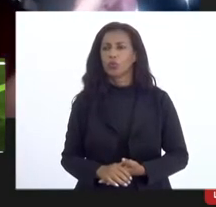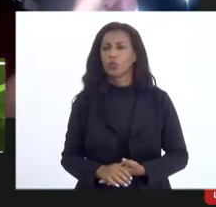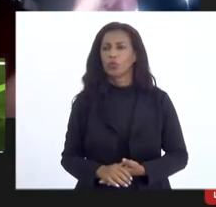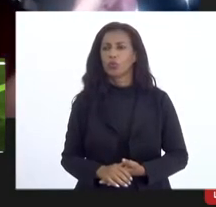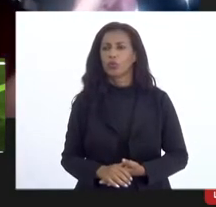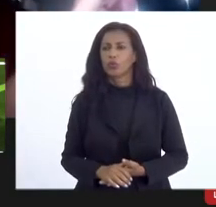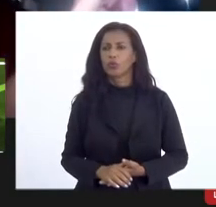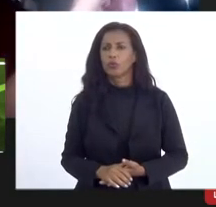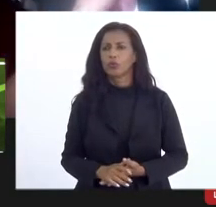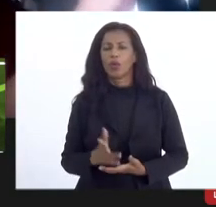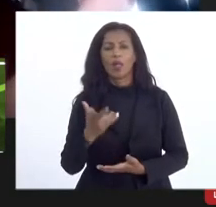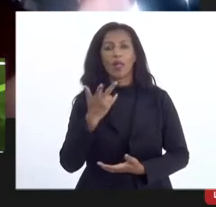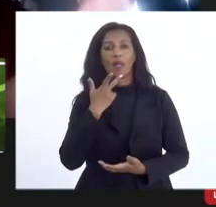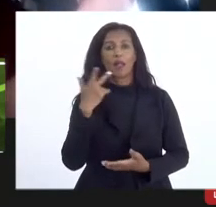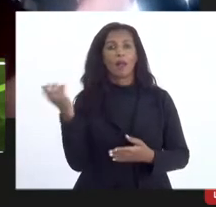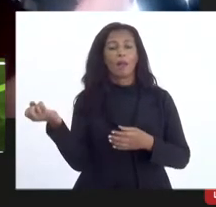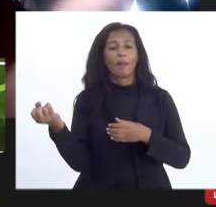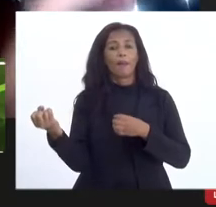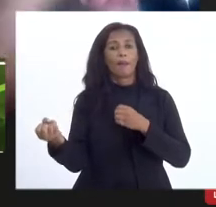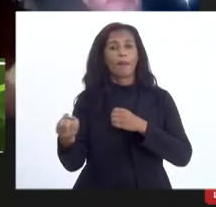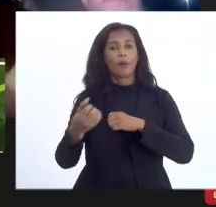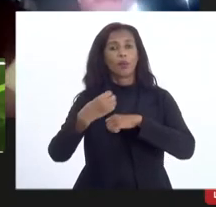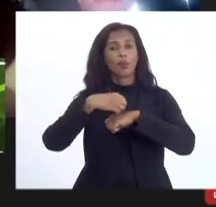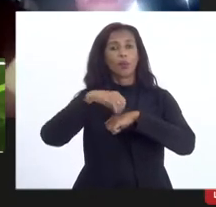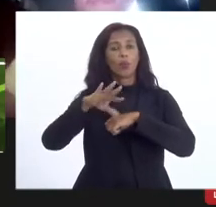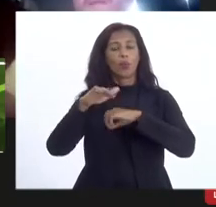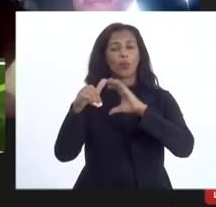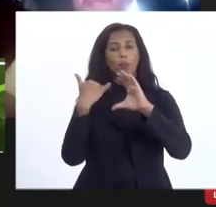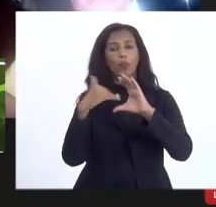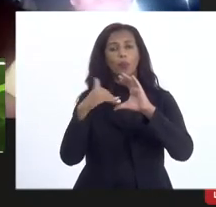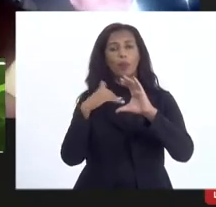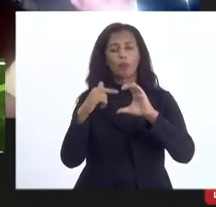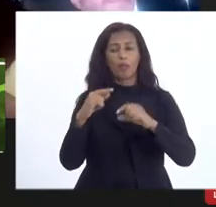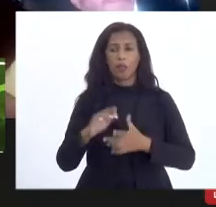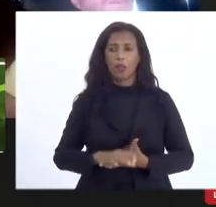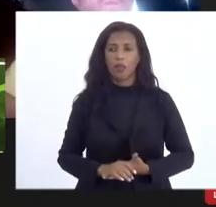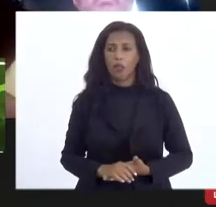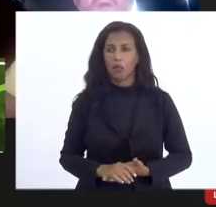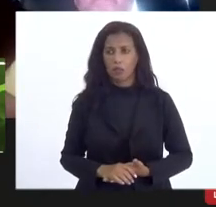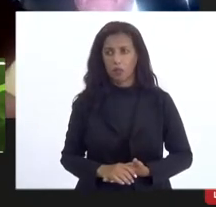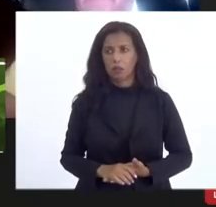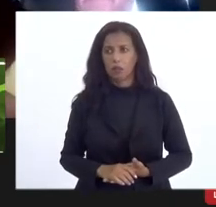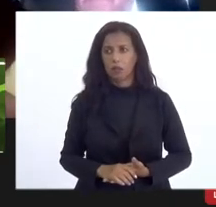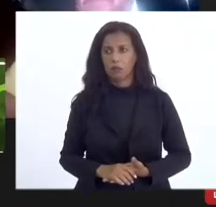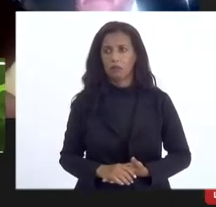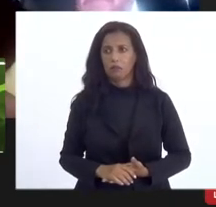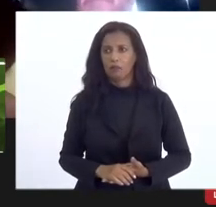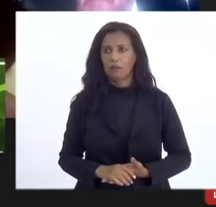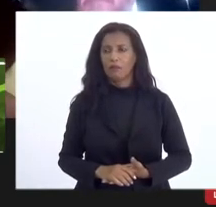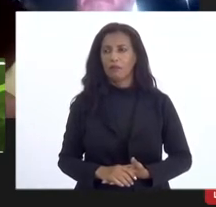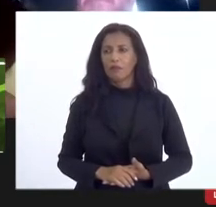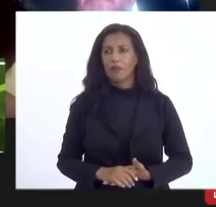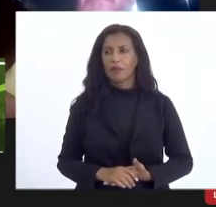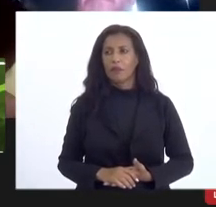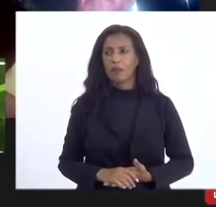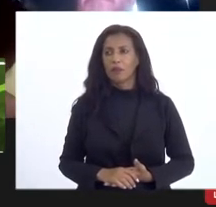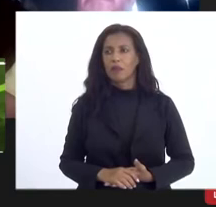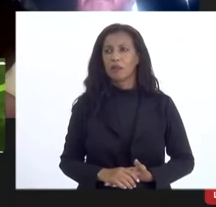colaborações por e-mail e aí depois a gente eu posso então você vai